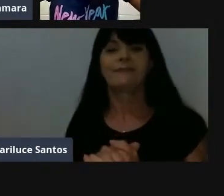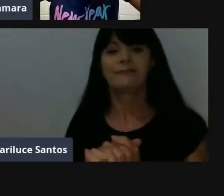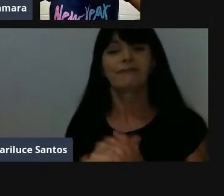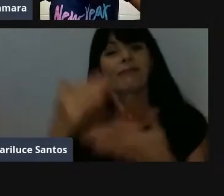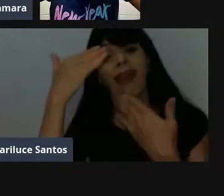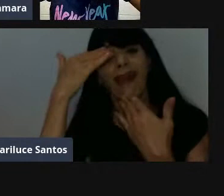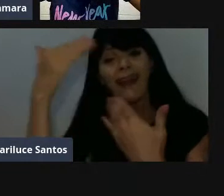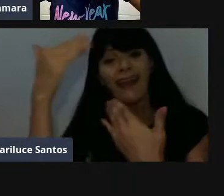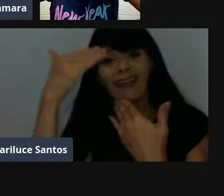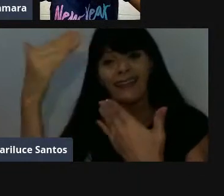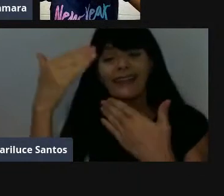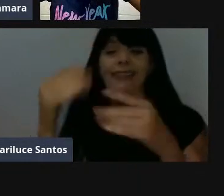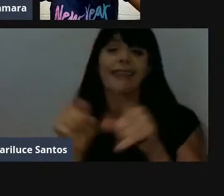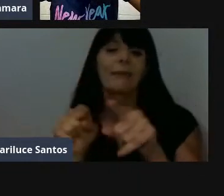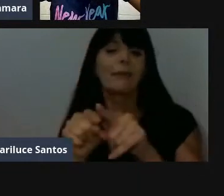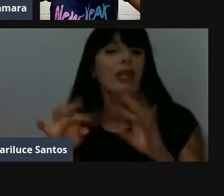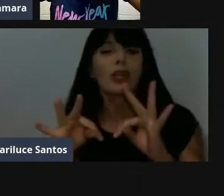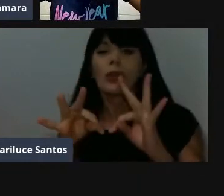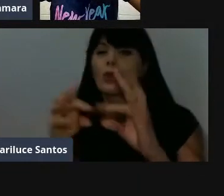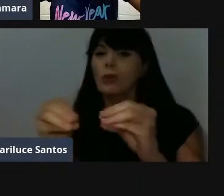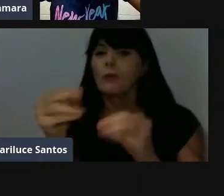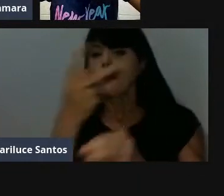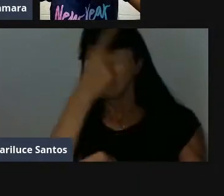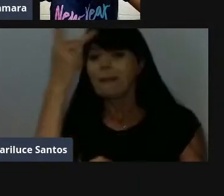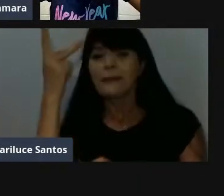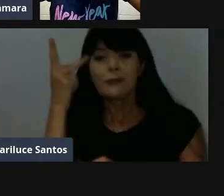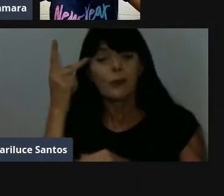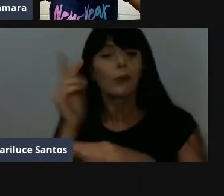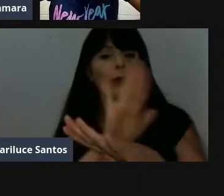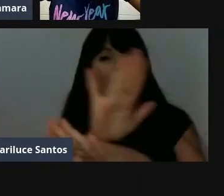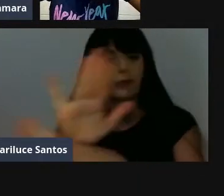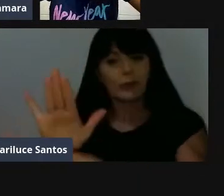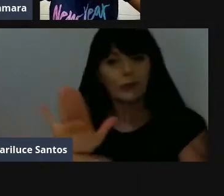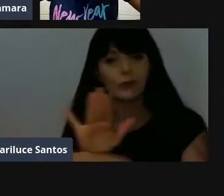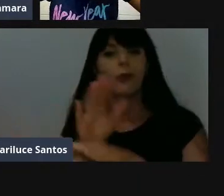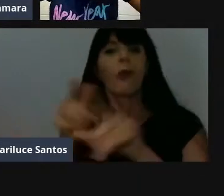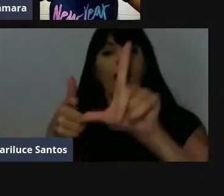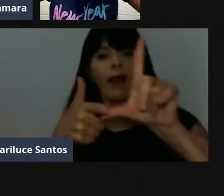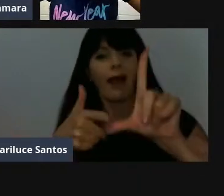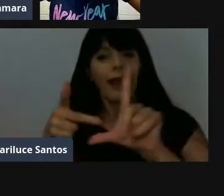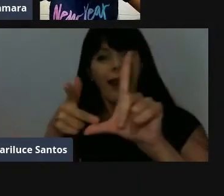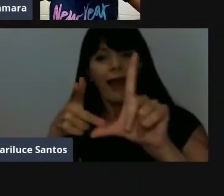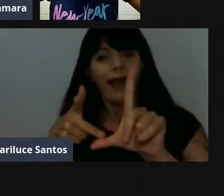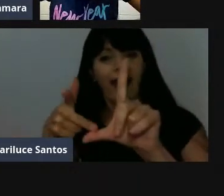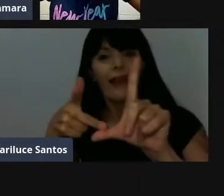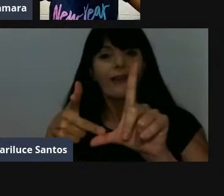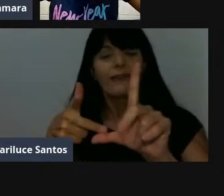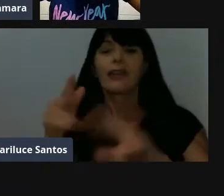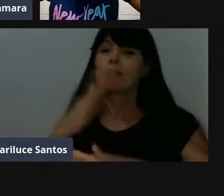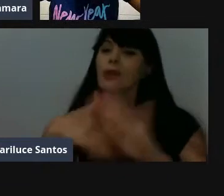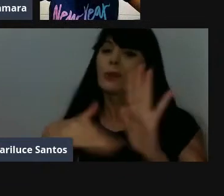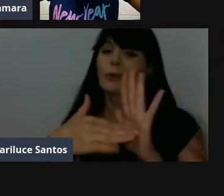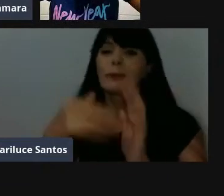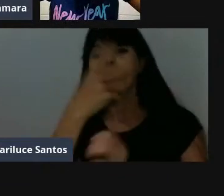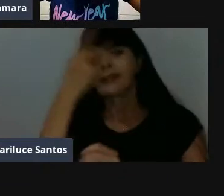Agradeço ainda a todos que contribuíram para a realização dessa live e a todos que nos assistem.